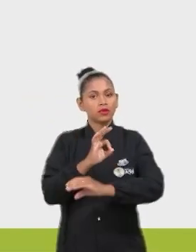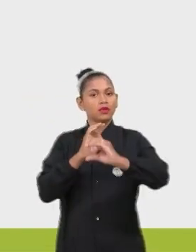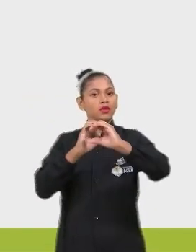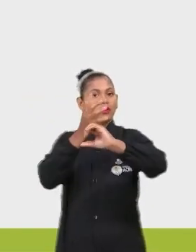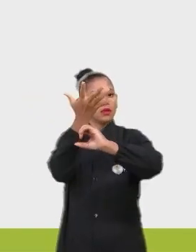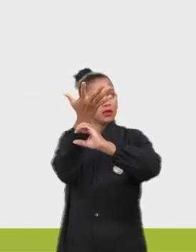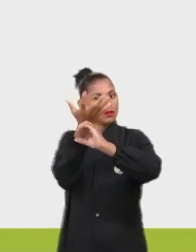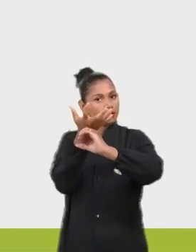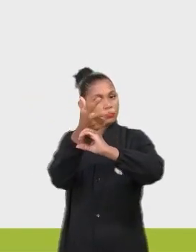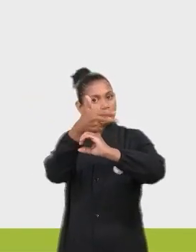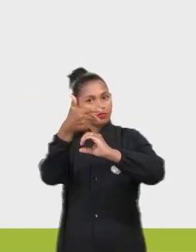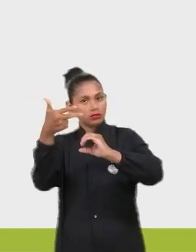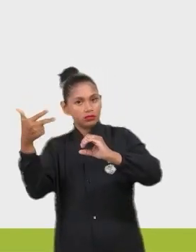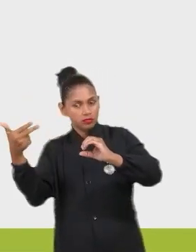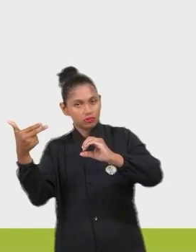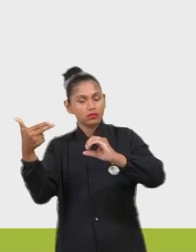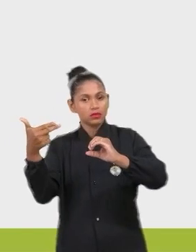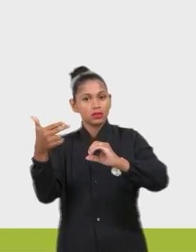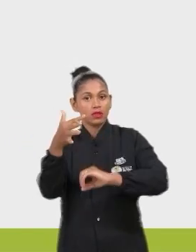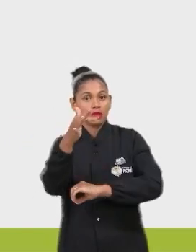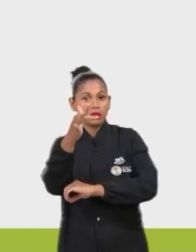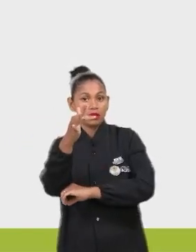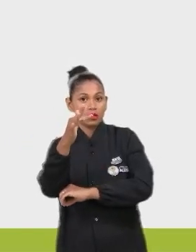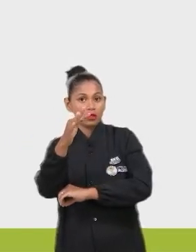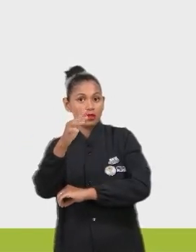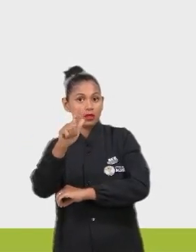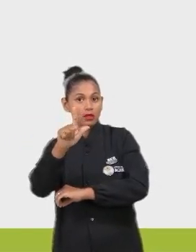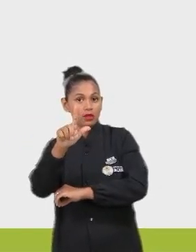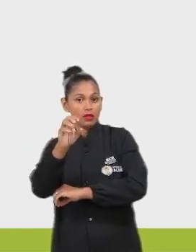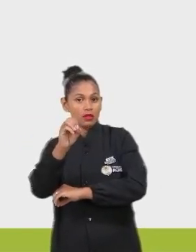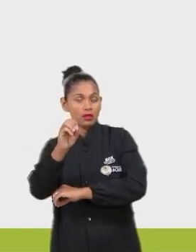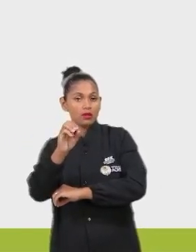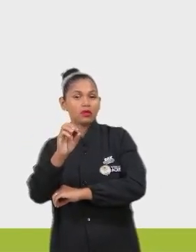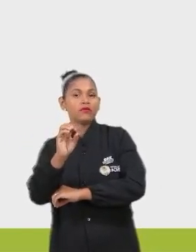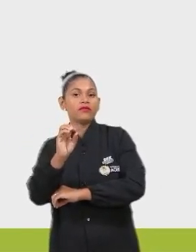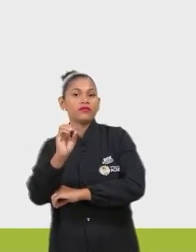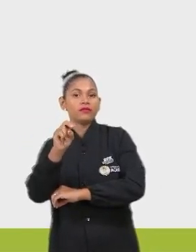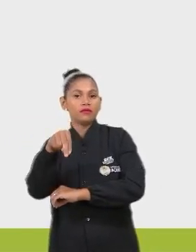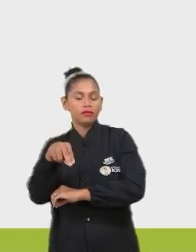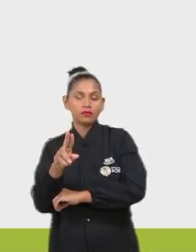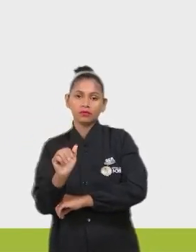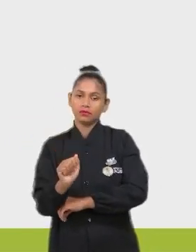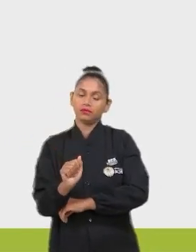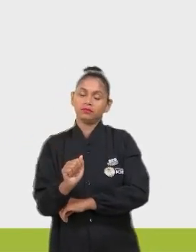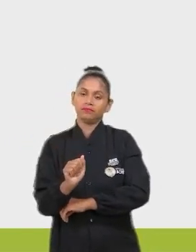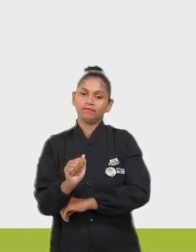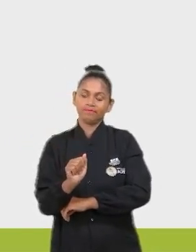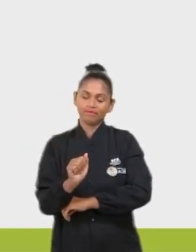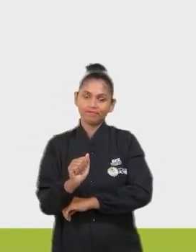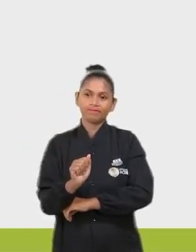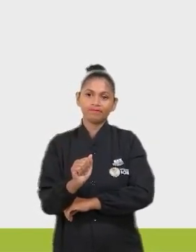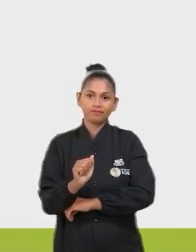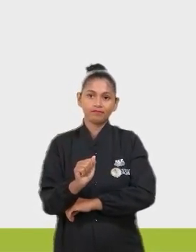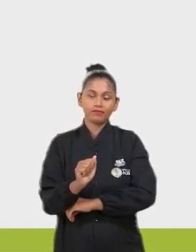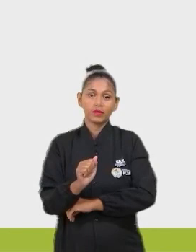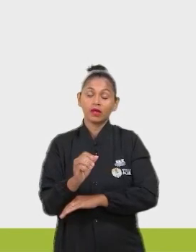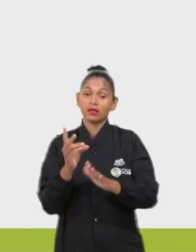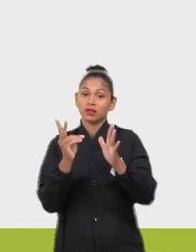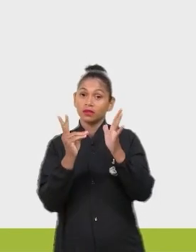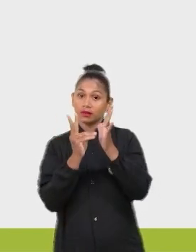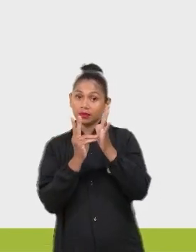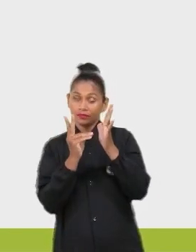essa coisa de perder 30% só foi maior, foi o dobro. E aí, o índio